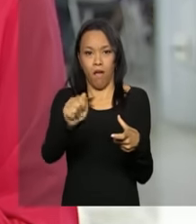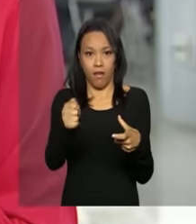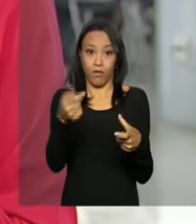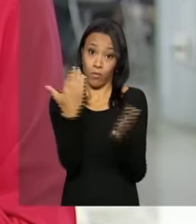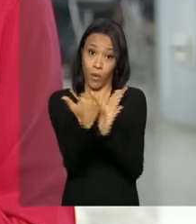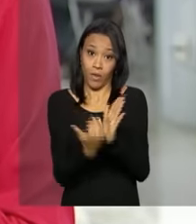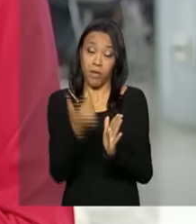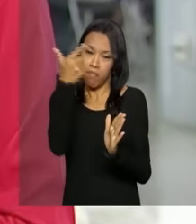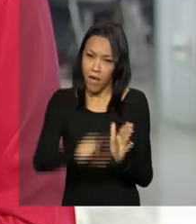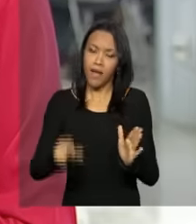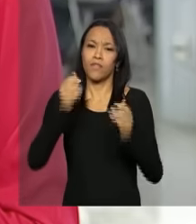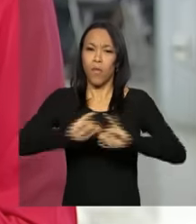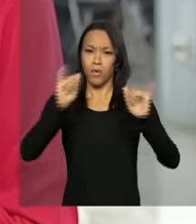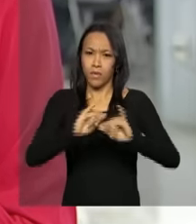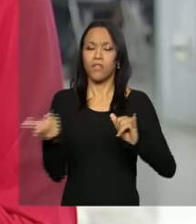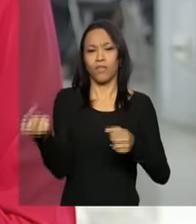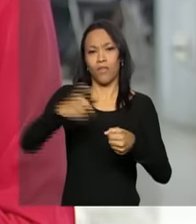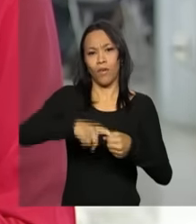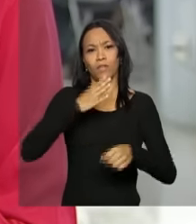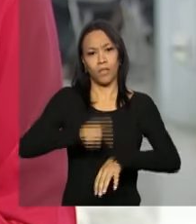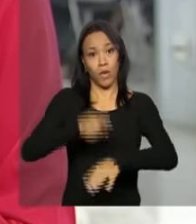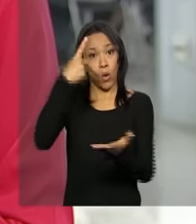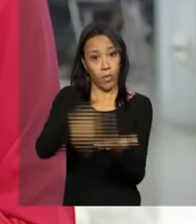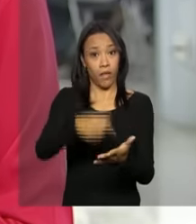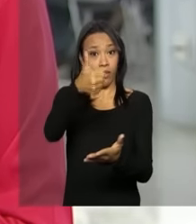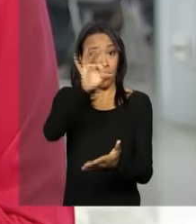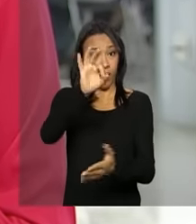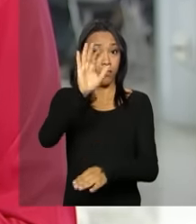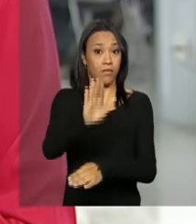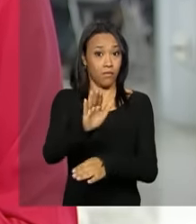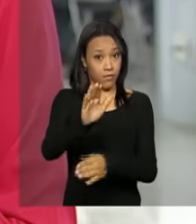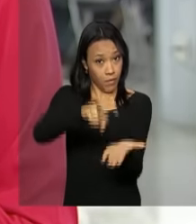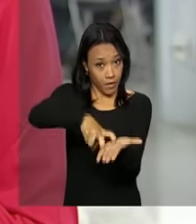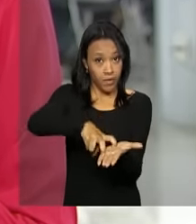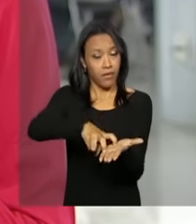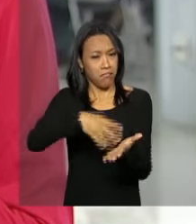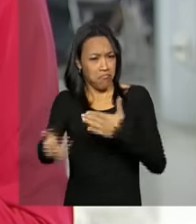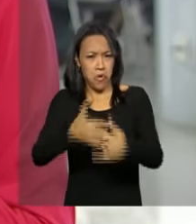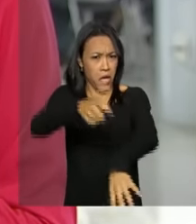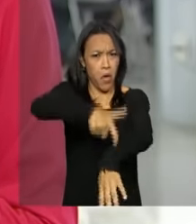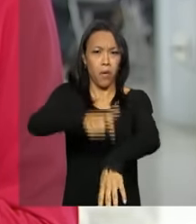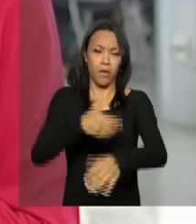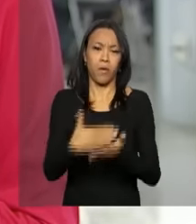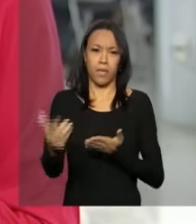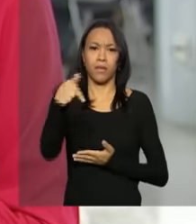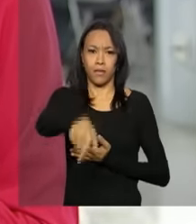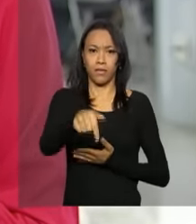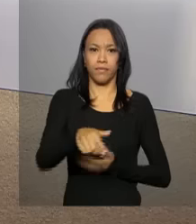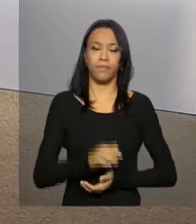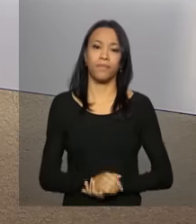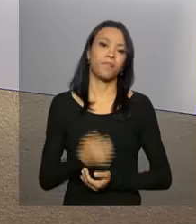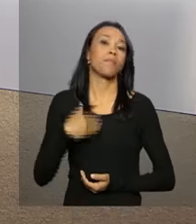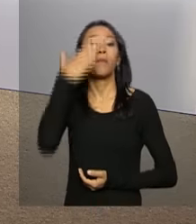momento com mais informações dessa cerimônia, que está marcada para as 10 horas, portanto deve começar a qualquer momento aqui no Palácio. Daniele.